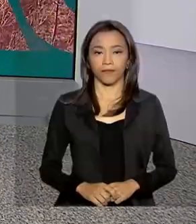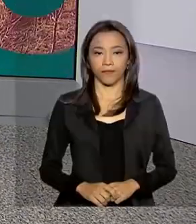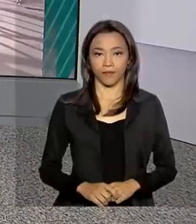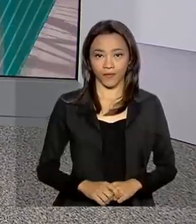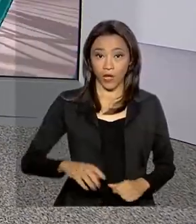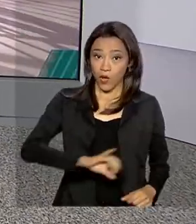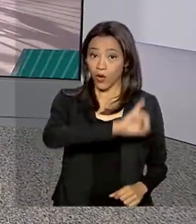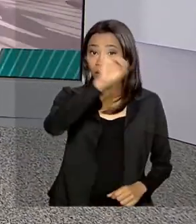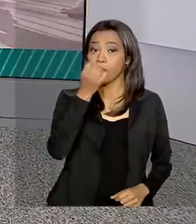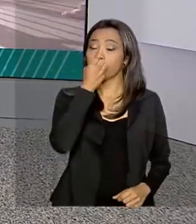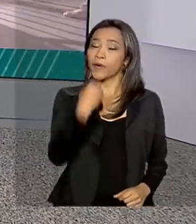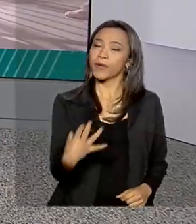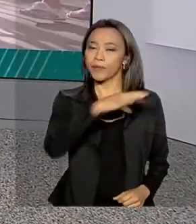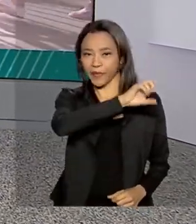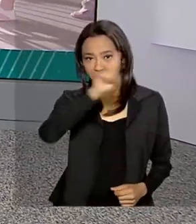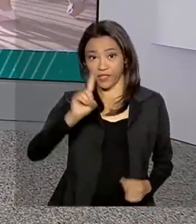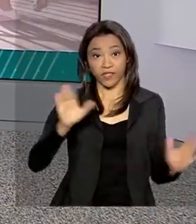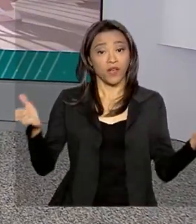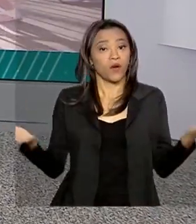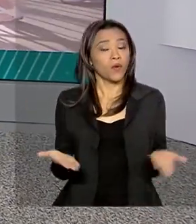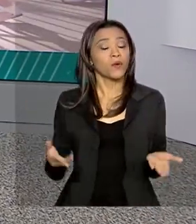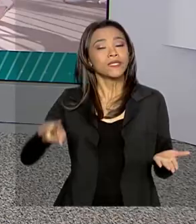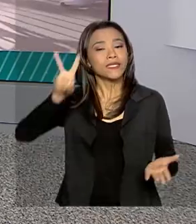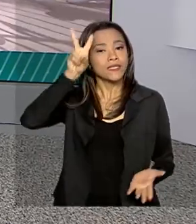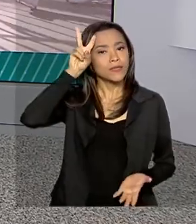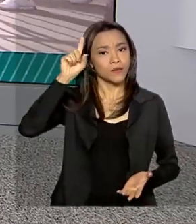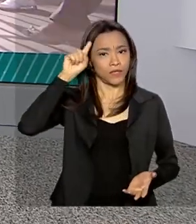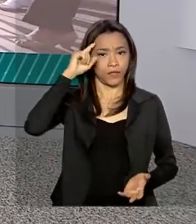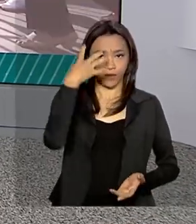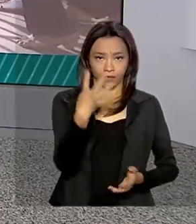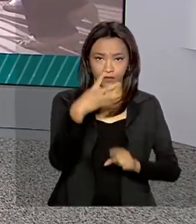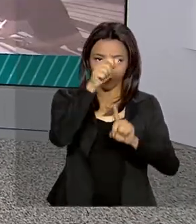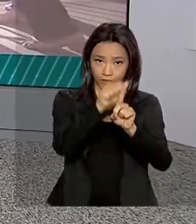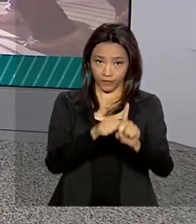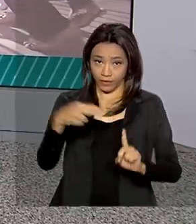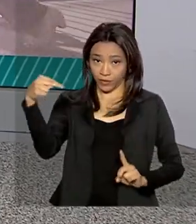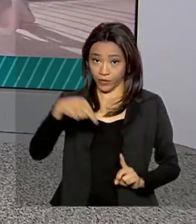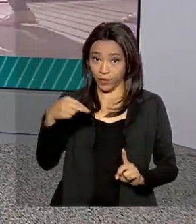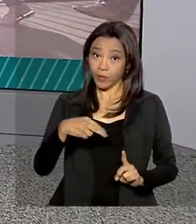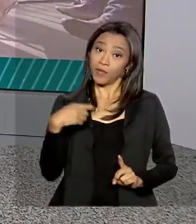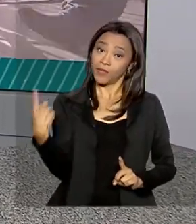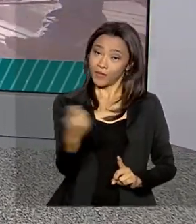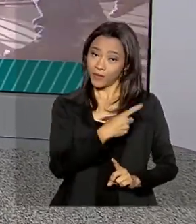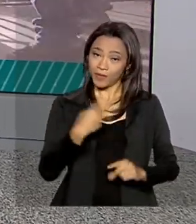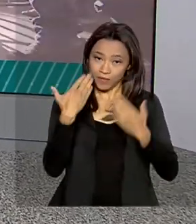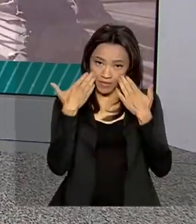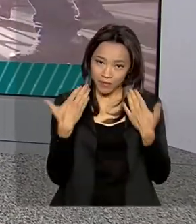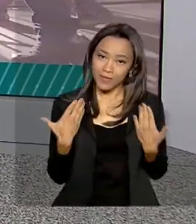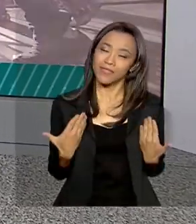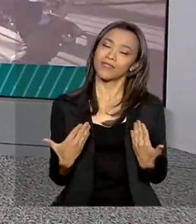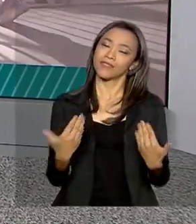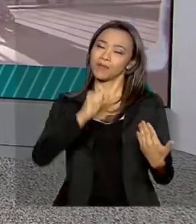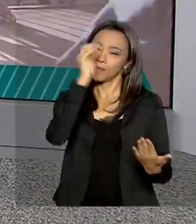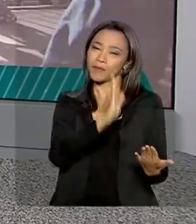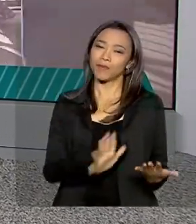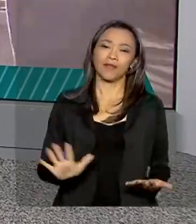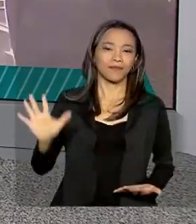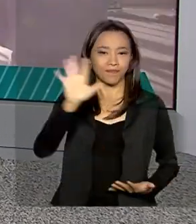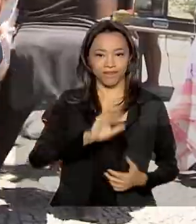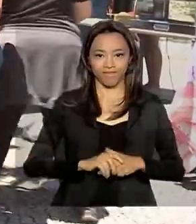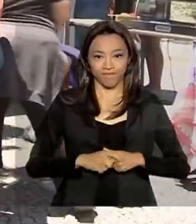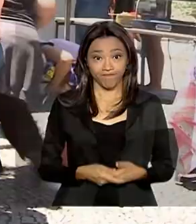Olá, bom dia pra você. Hoje é segunda-feira, 4 de novembro. O Brasil em Dia começa agora para todo o país.